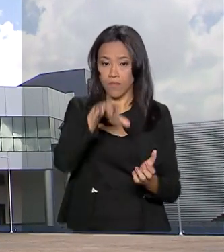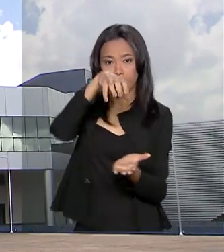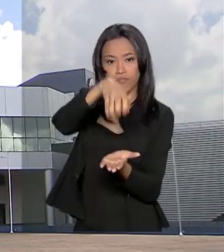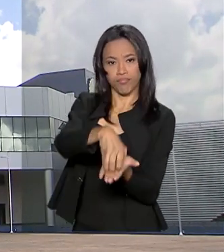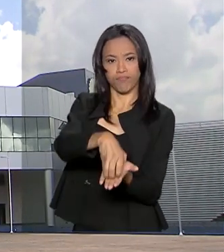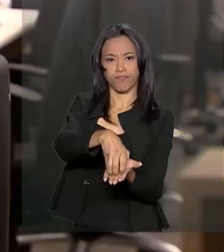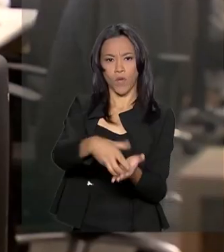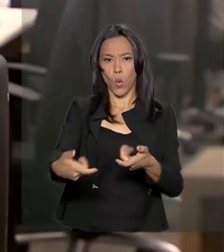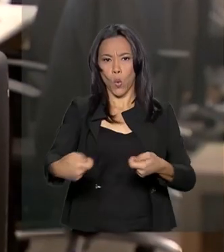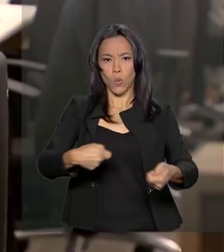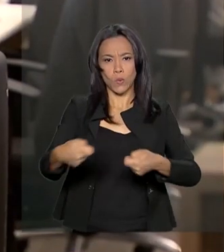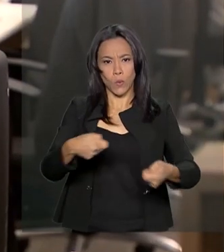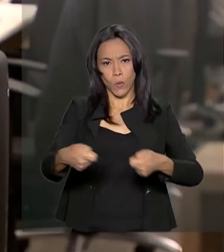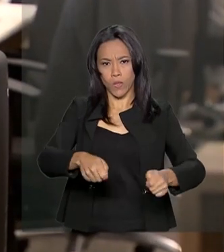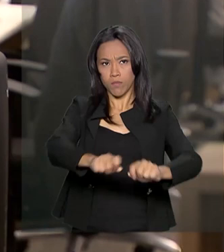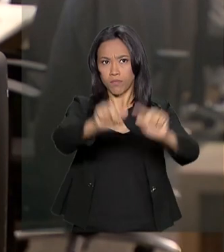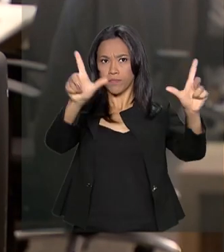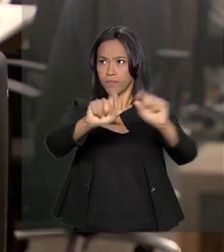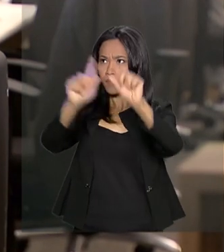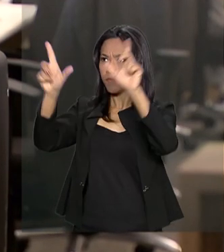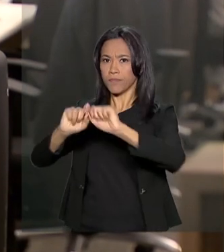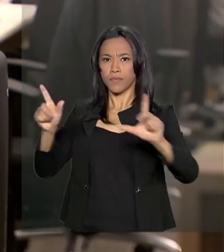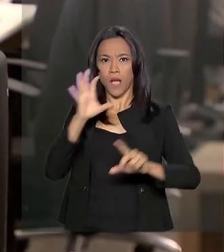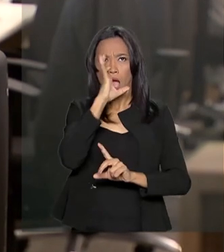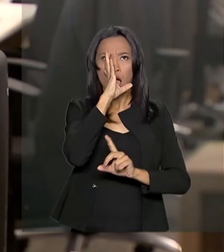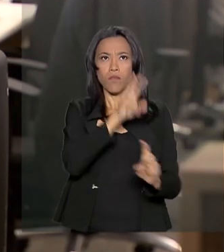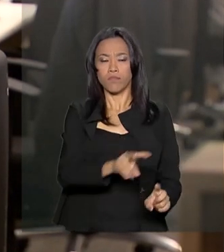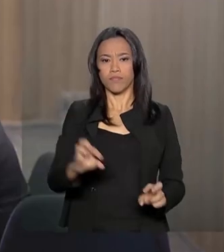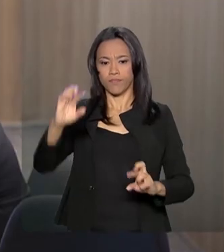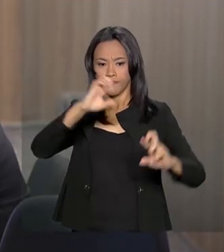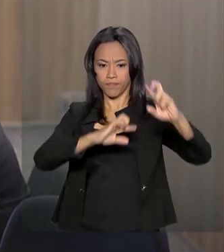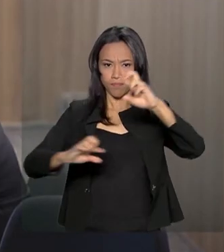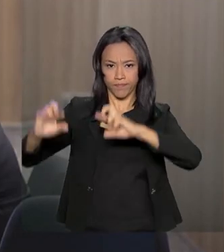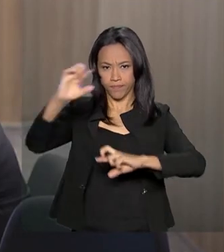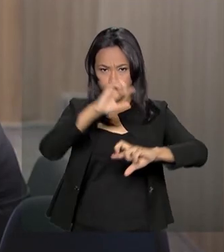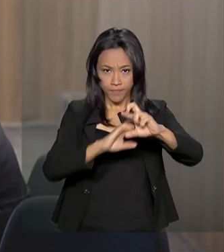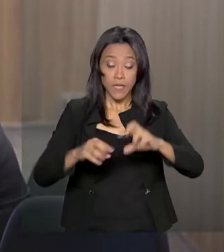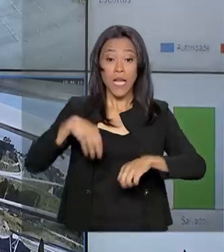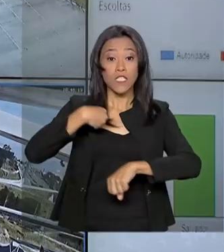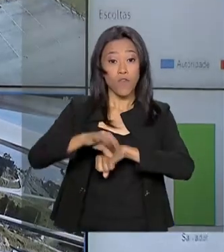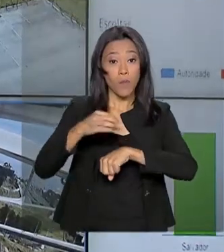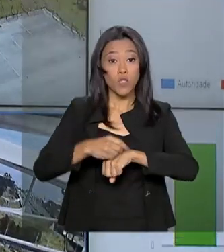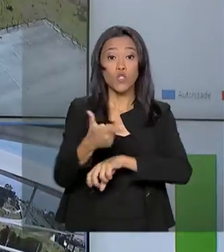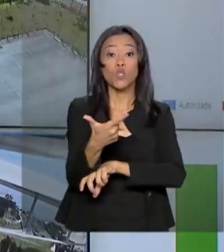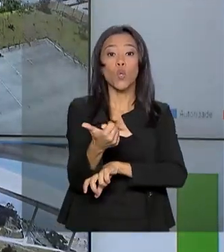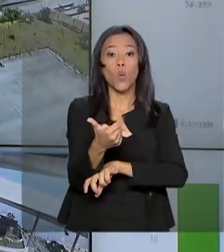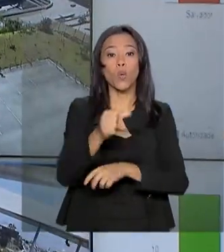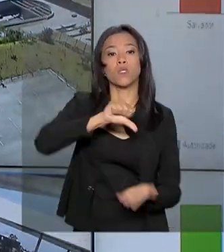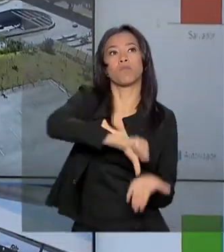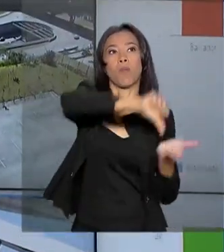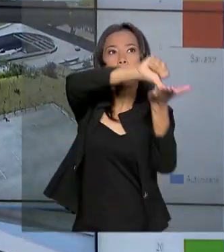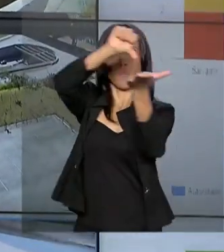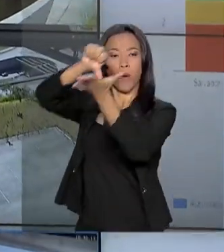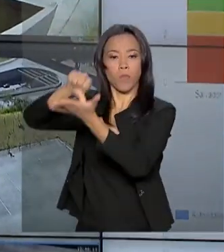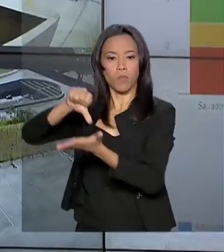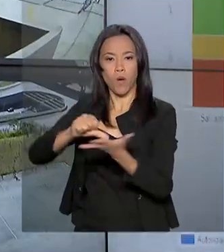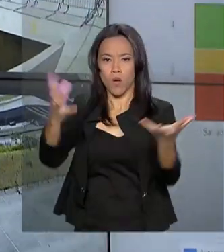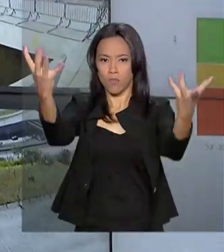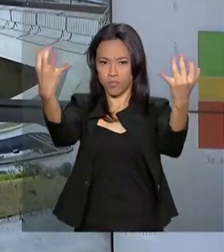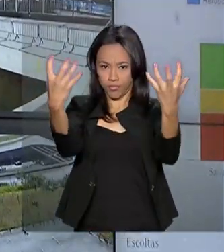de Comando e Controle Nacional. As informações vêm dos 12 Centros Integrados de Comando e Controle